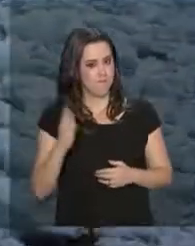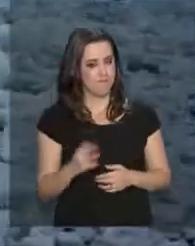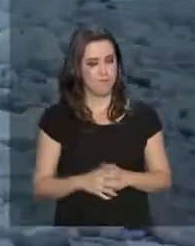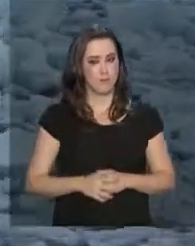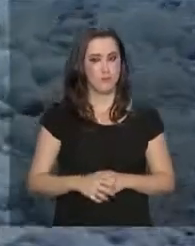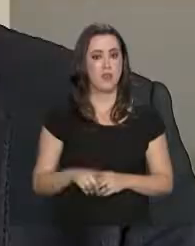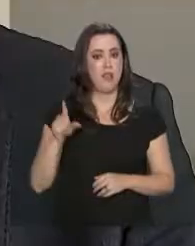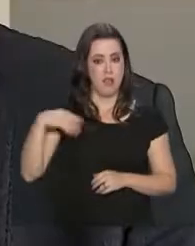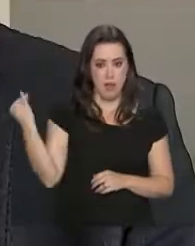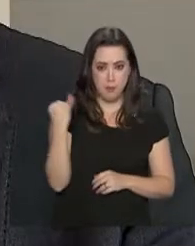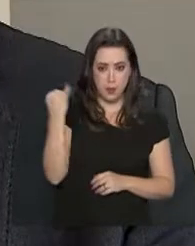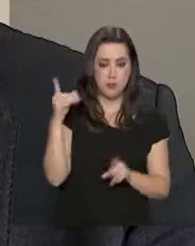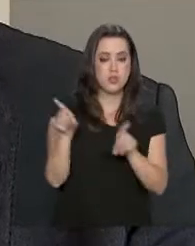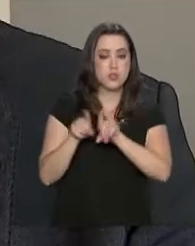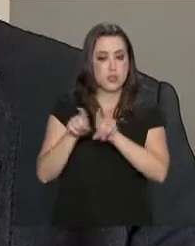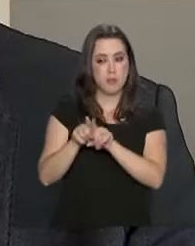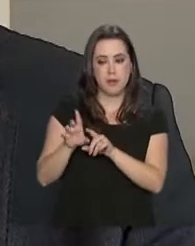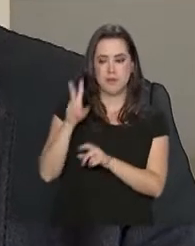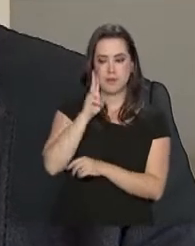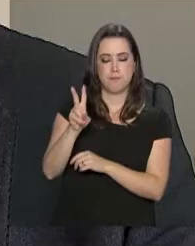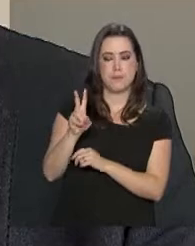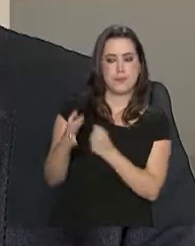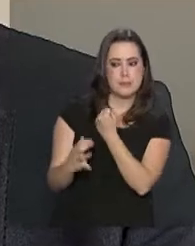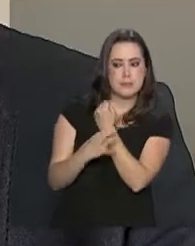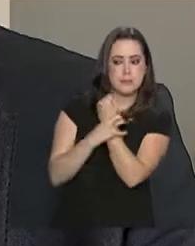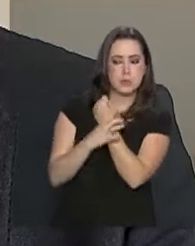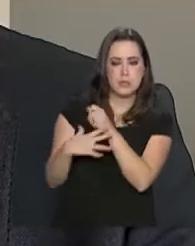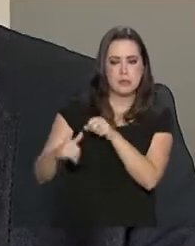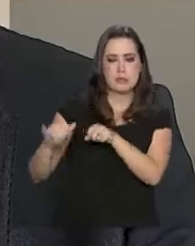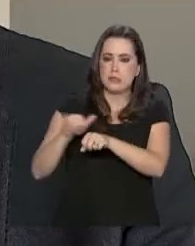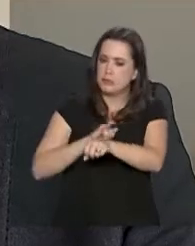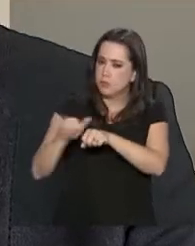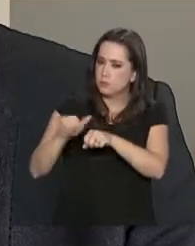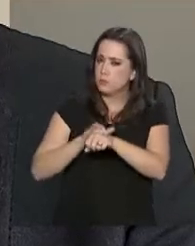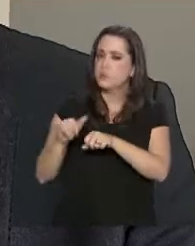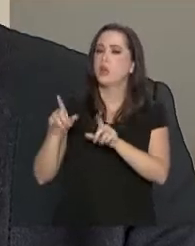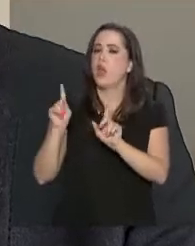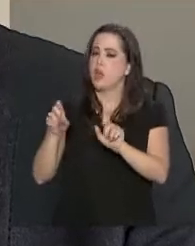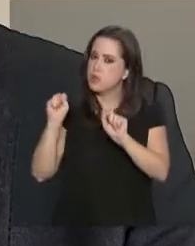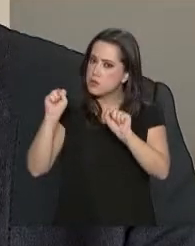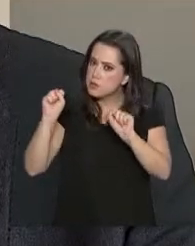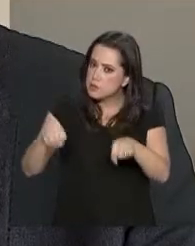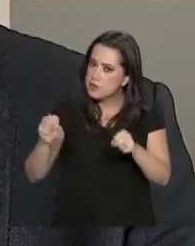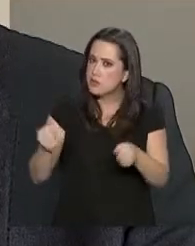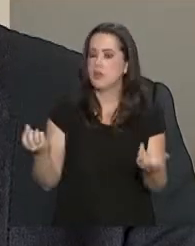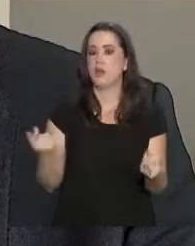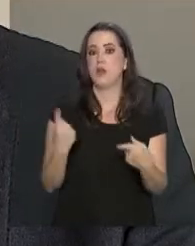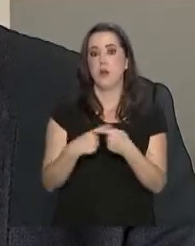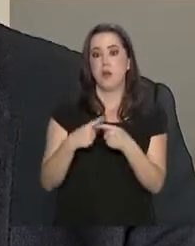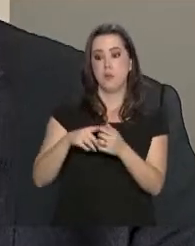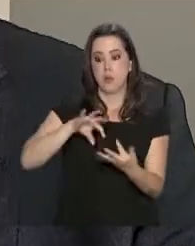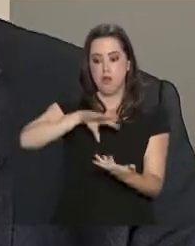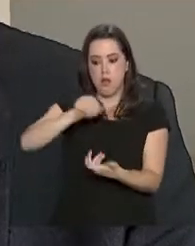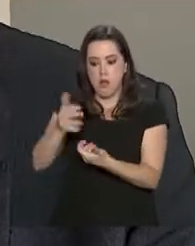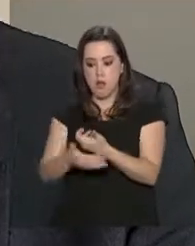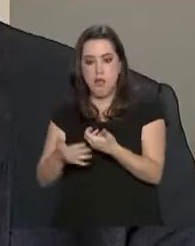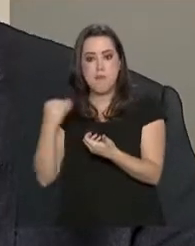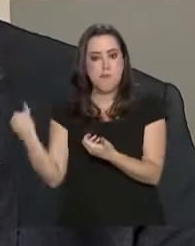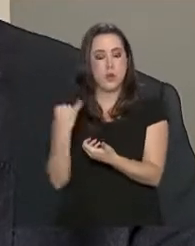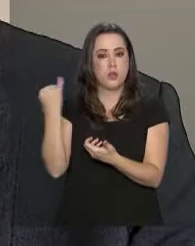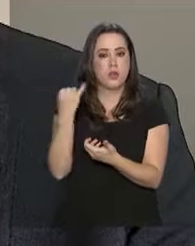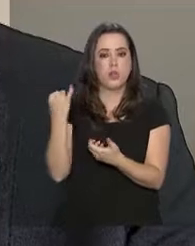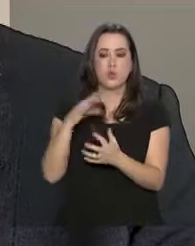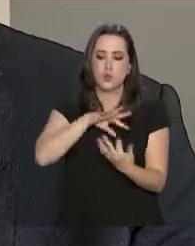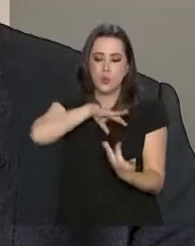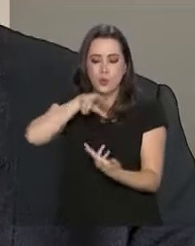o Brasil esteja aí também por considerações de segurança, de estratégia. Obviamente, a Antártida é um continente importante por diversas razões para